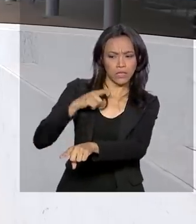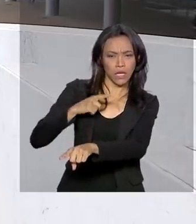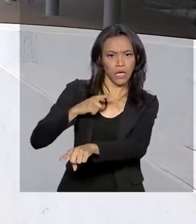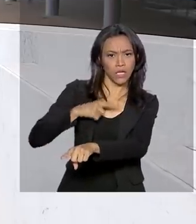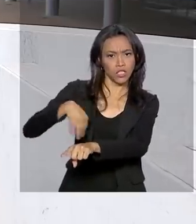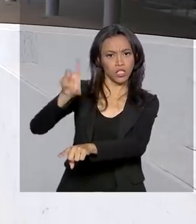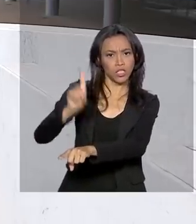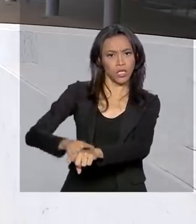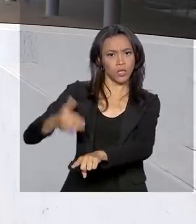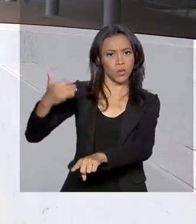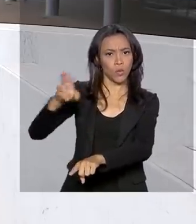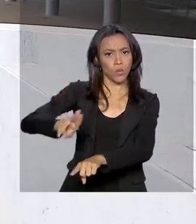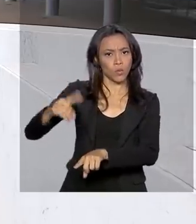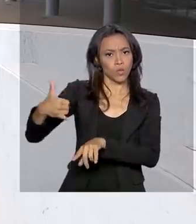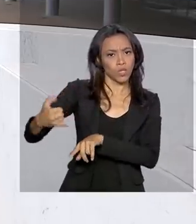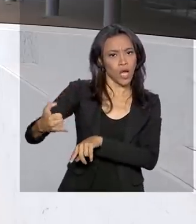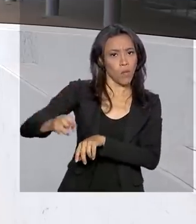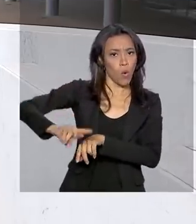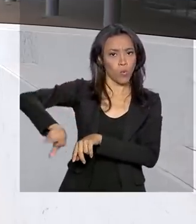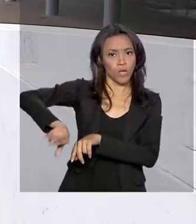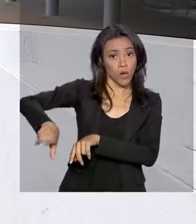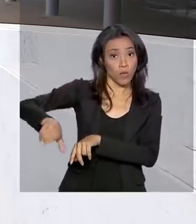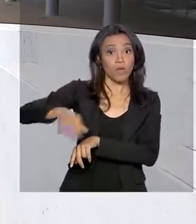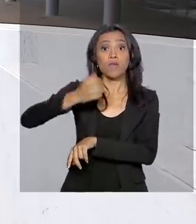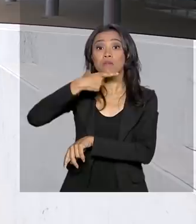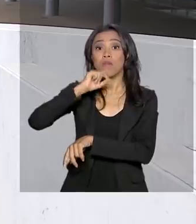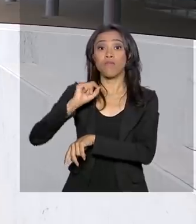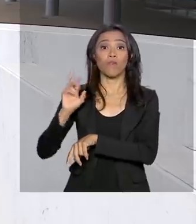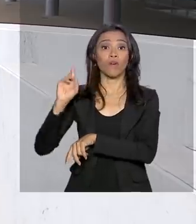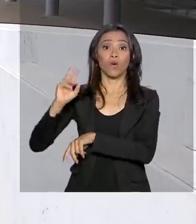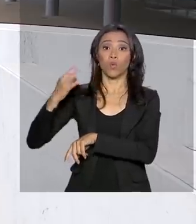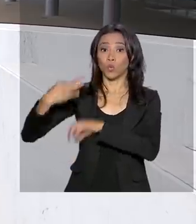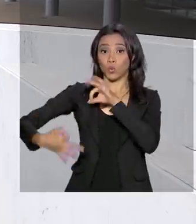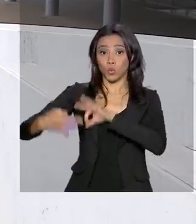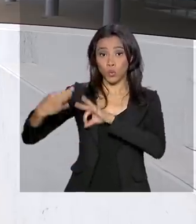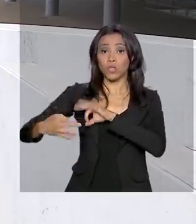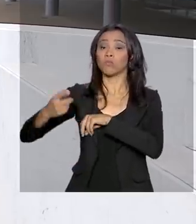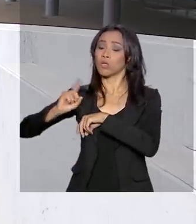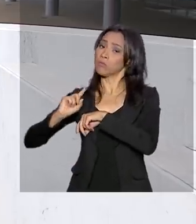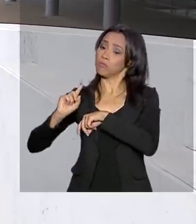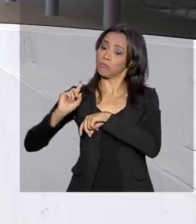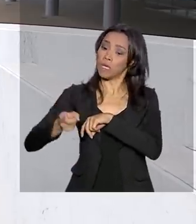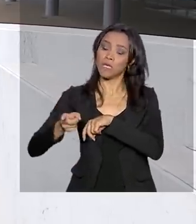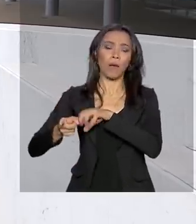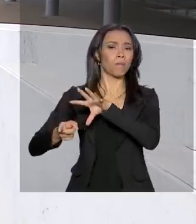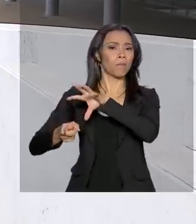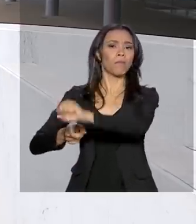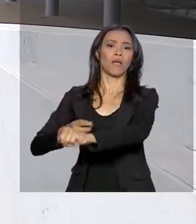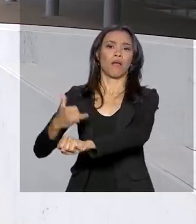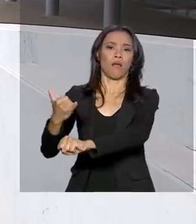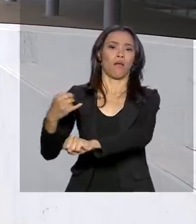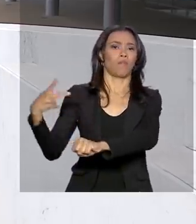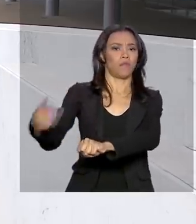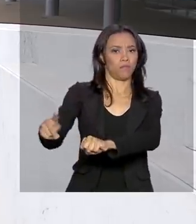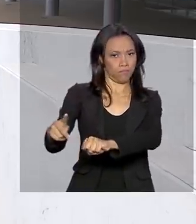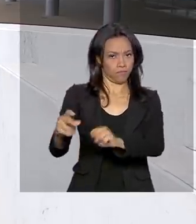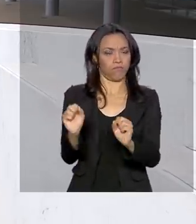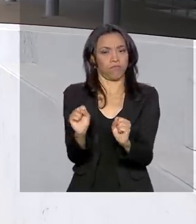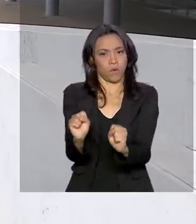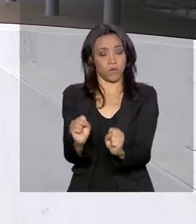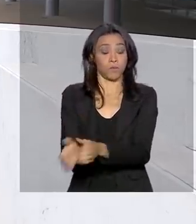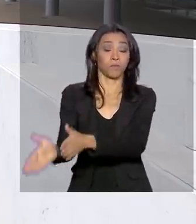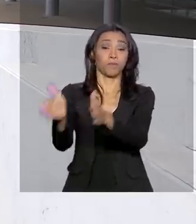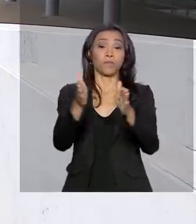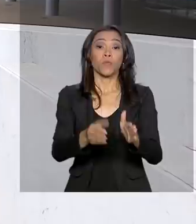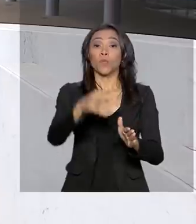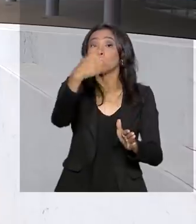positivo, o órgão responsável pela concessão e um juiz podem determinar a apreensão dessa arma. Já o